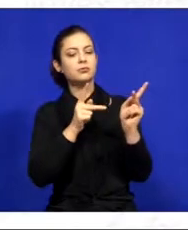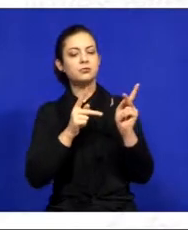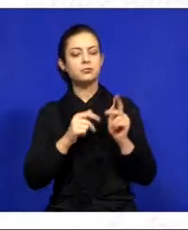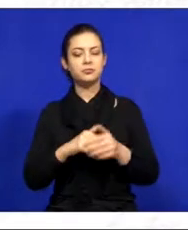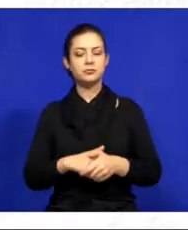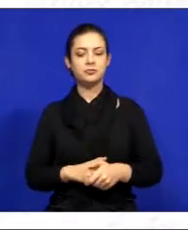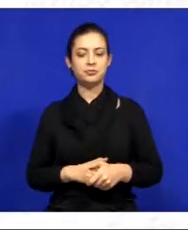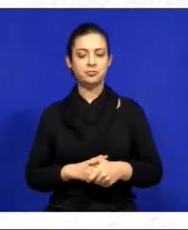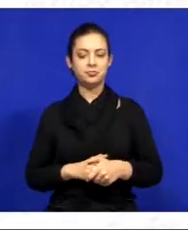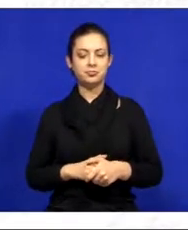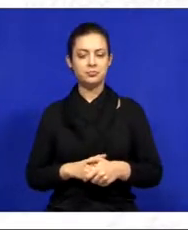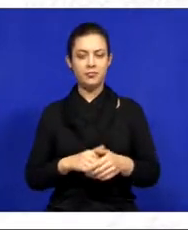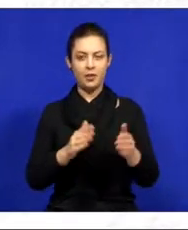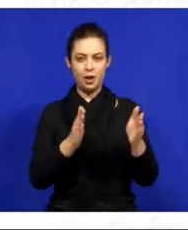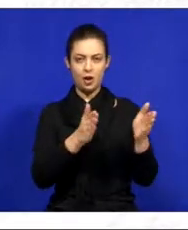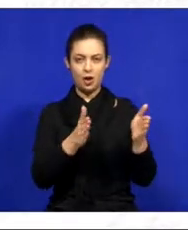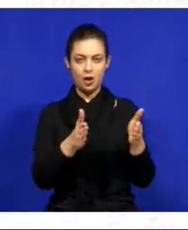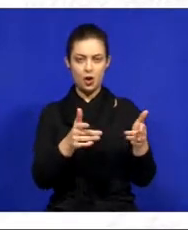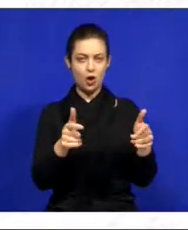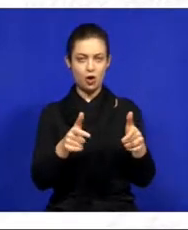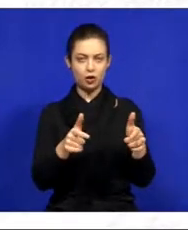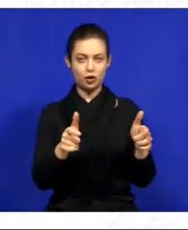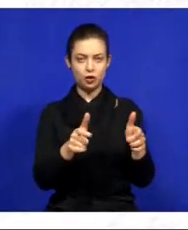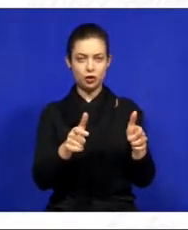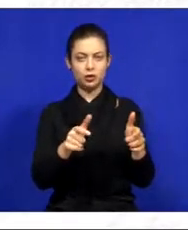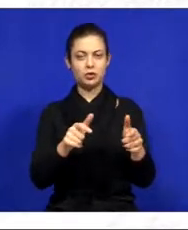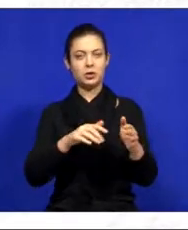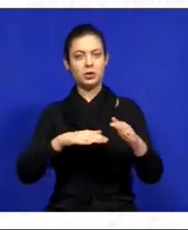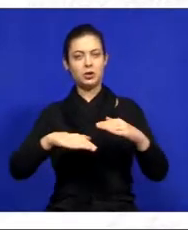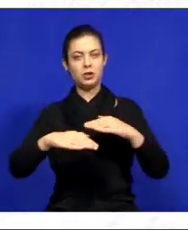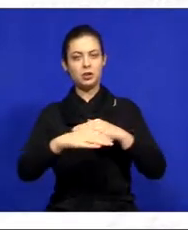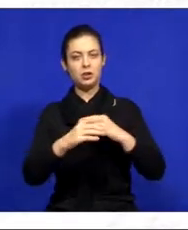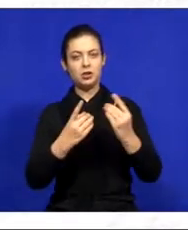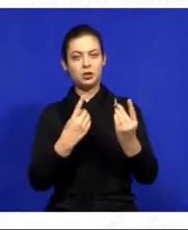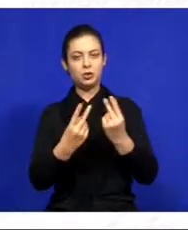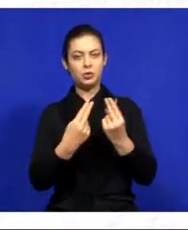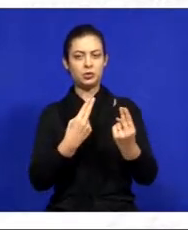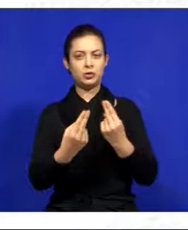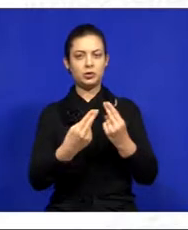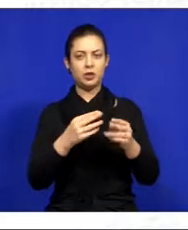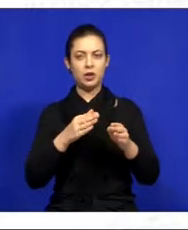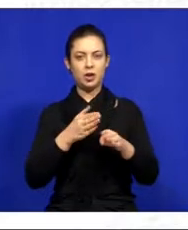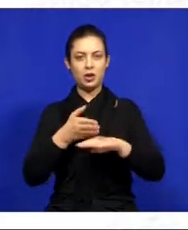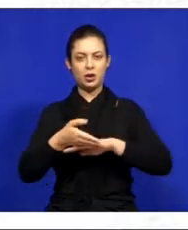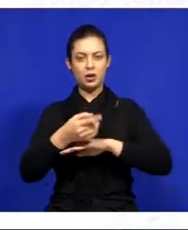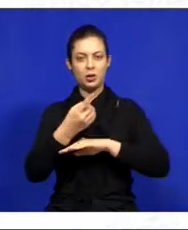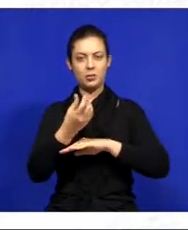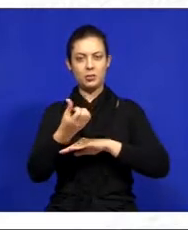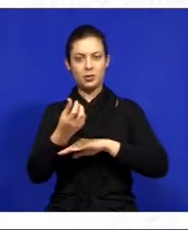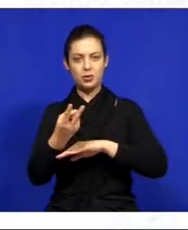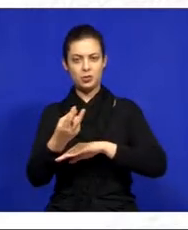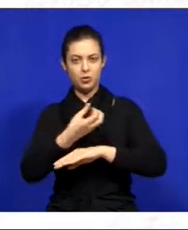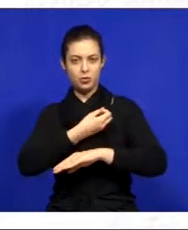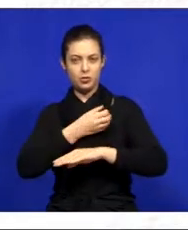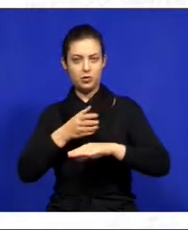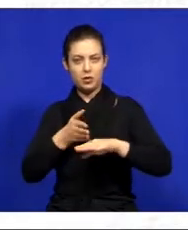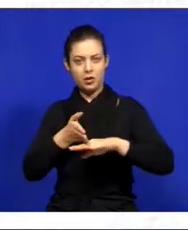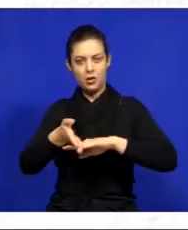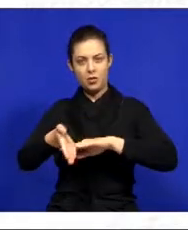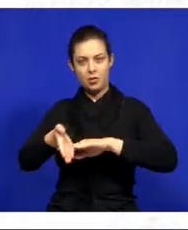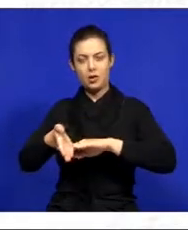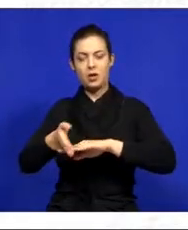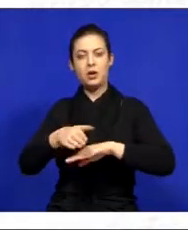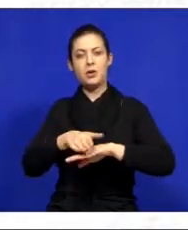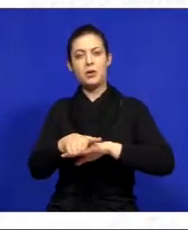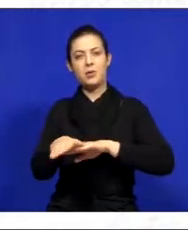do trecho, ali do trevo da Dutra, quilômetro 162, na altura do